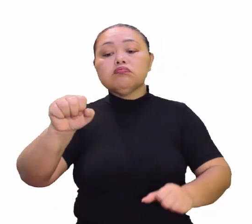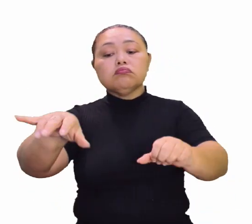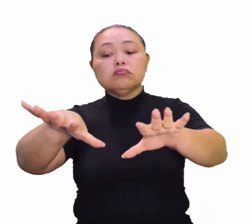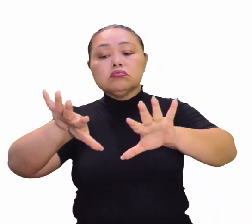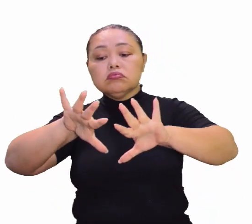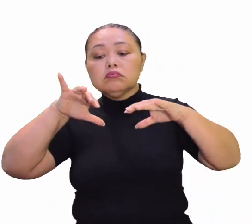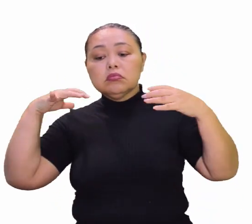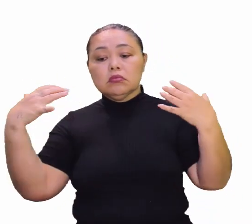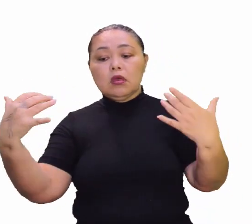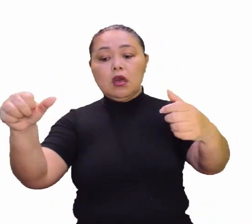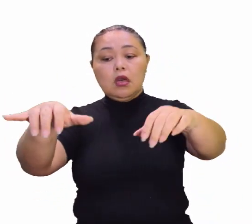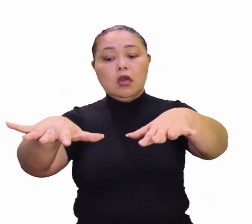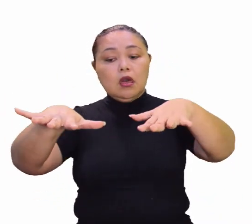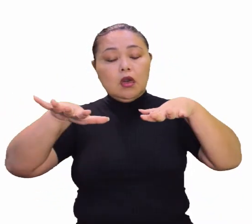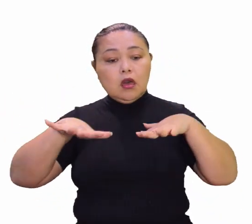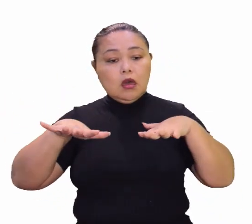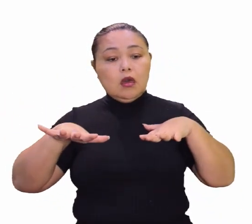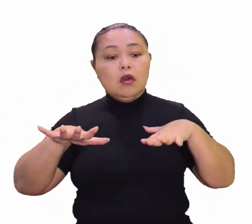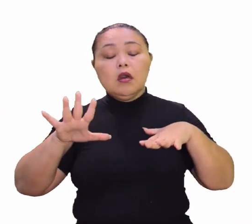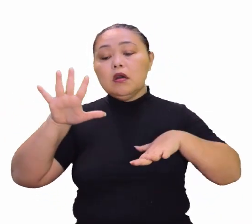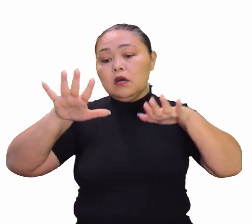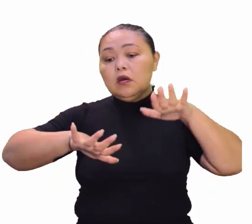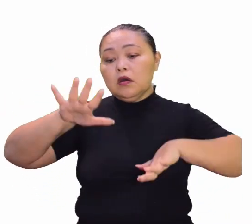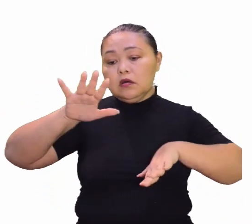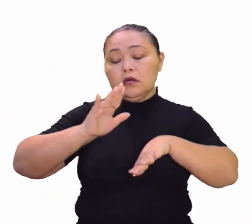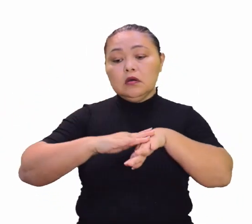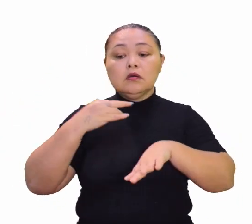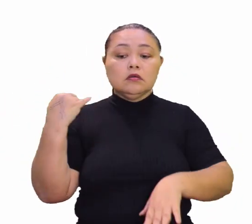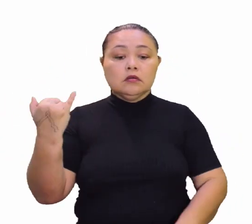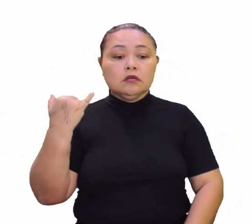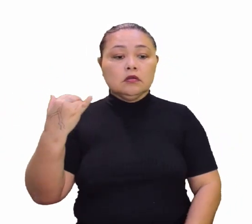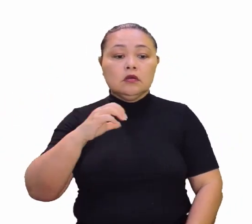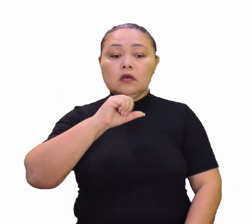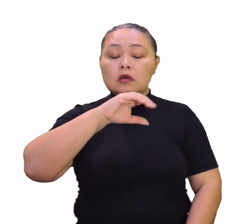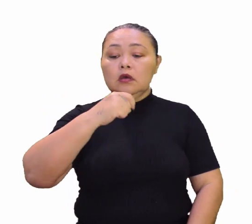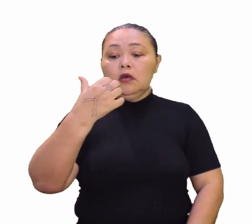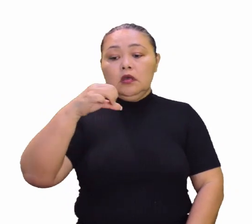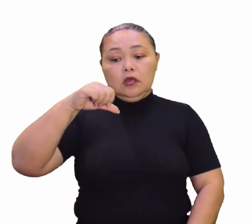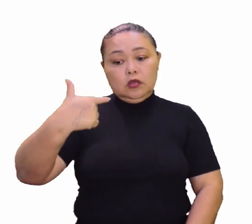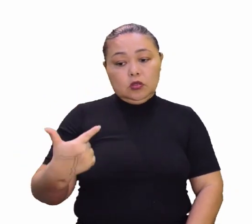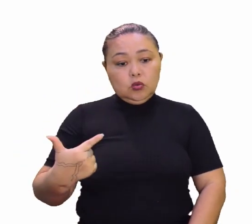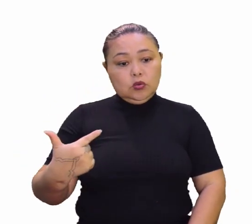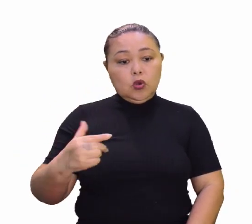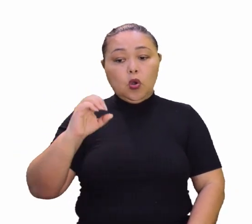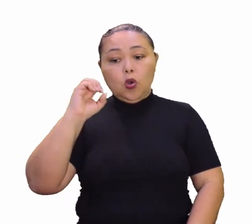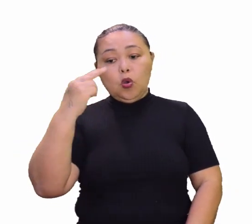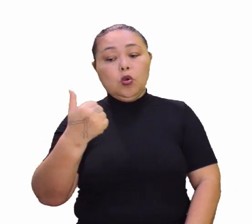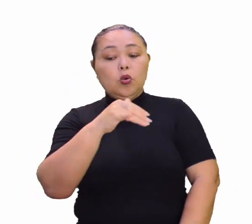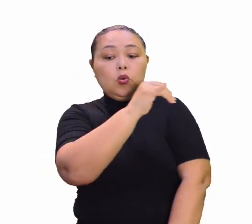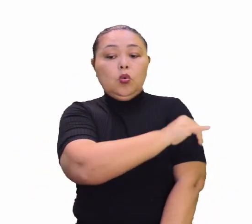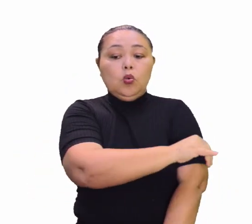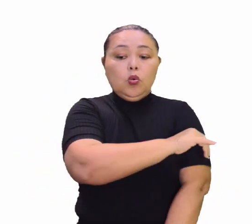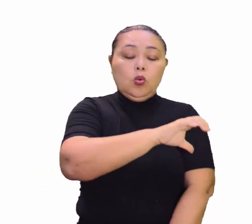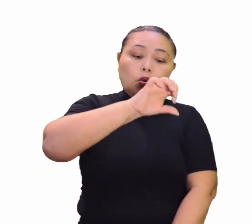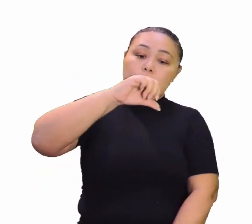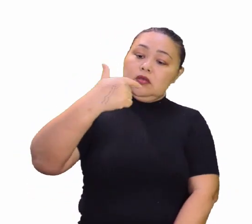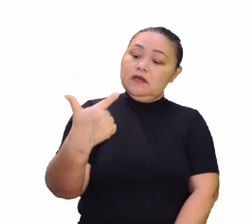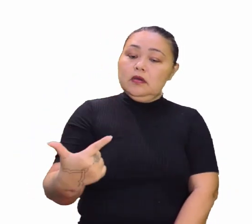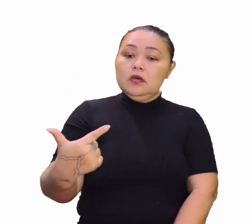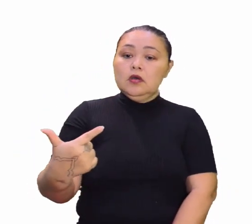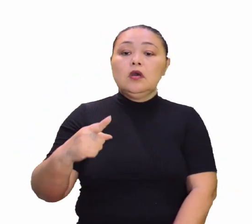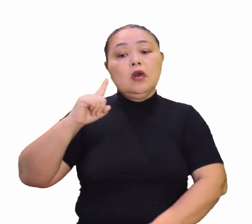durante a aula. Mas citamos aqui algumas importantes, como a Eco 92 ou Rio 92.